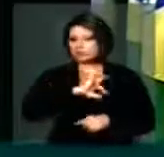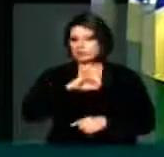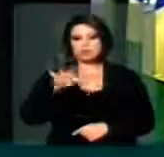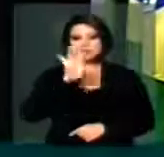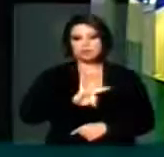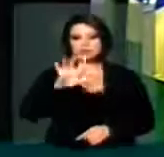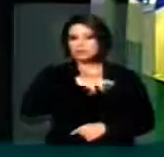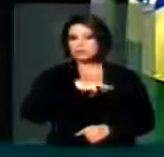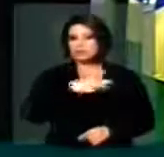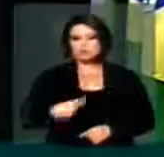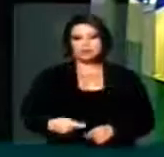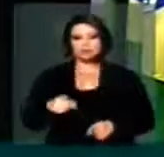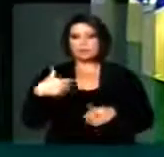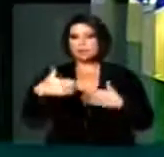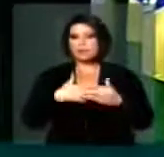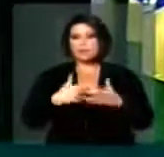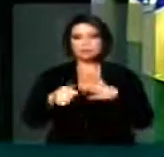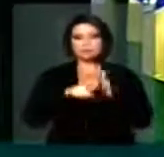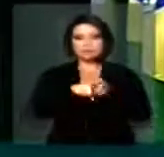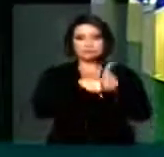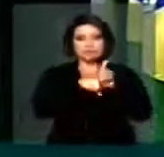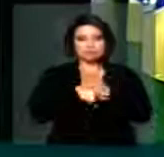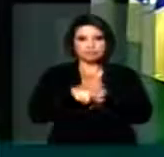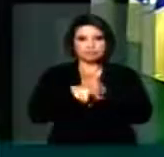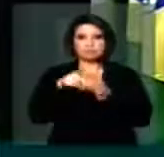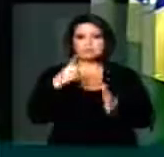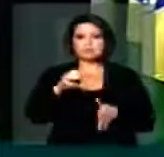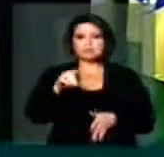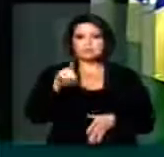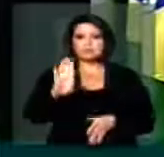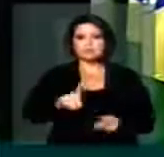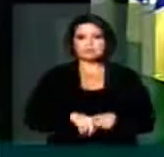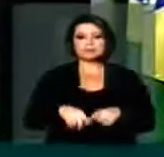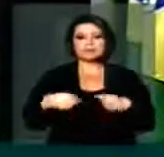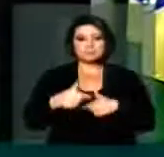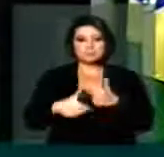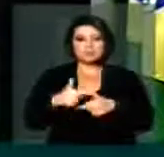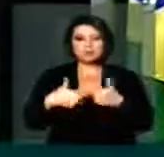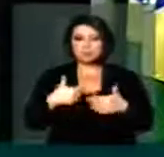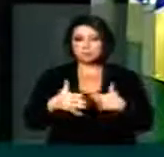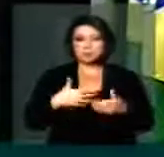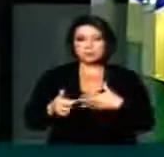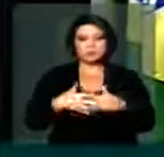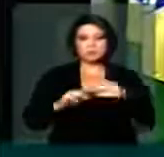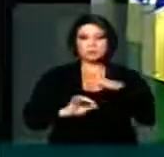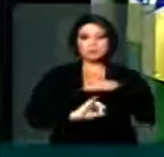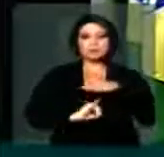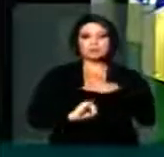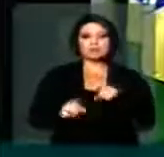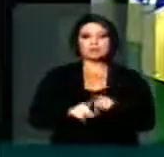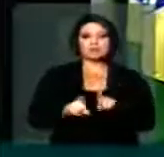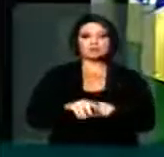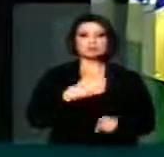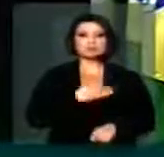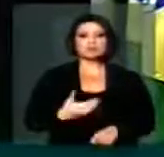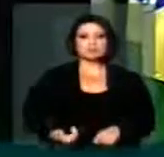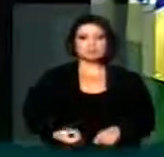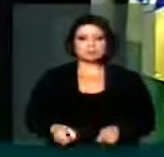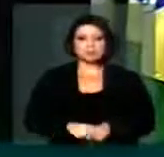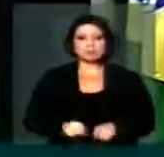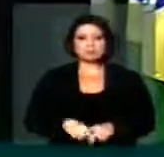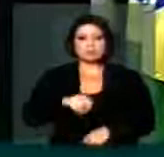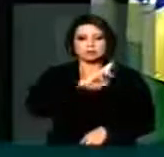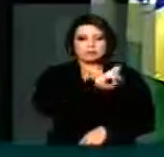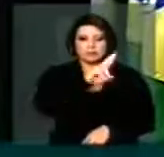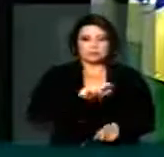nem no Ministério Público, qualquer indício de envolvimento do PSDB em qualquer instituição ou governadores